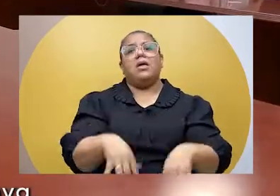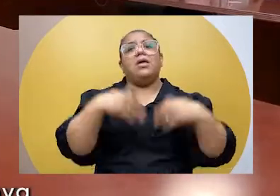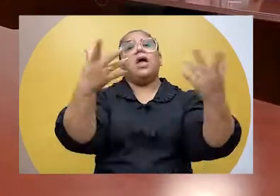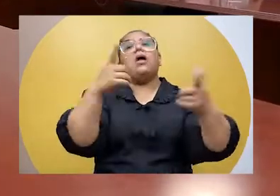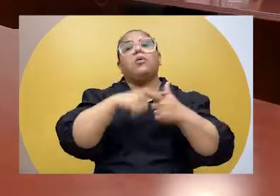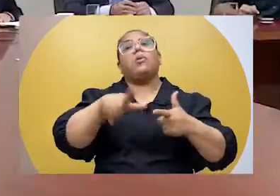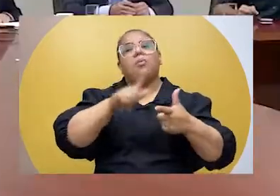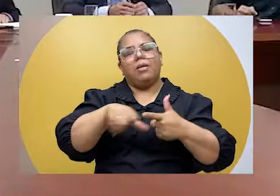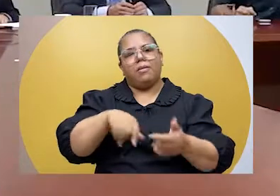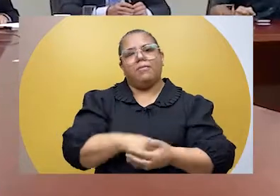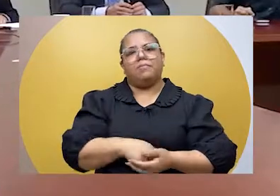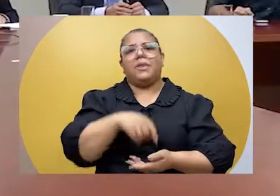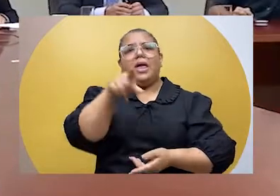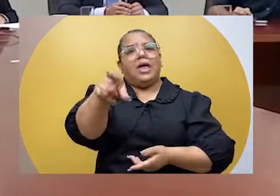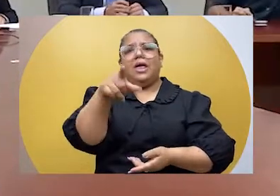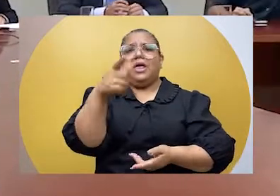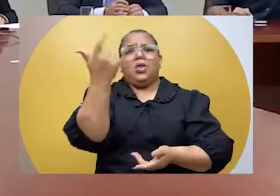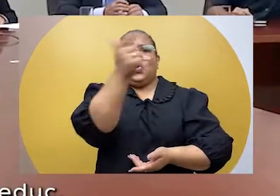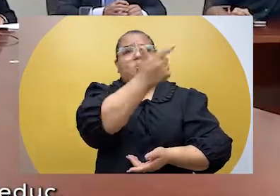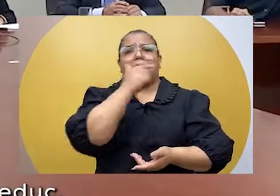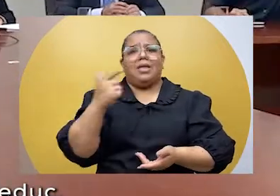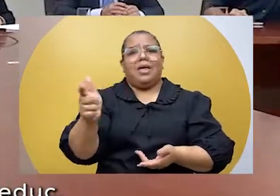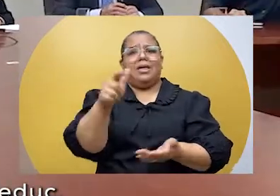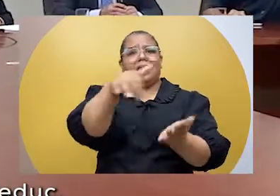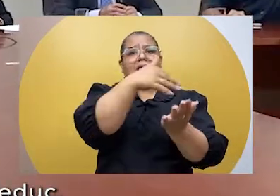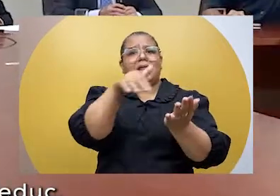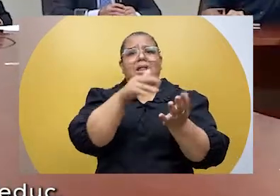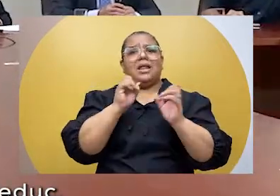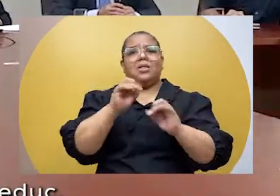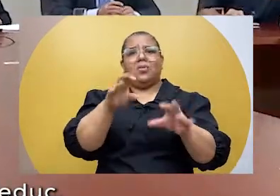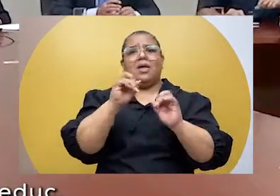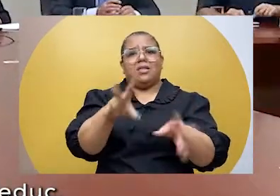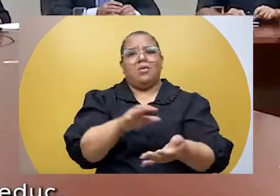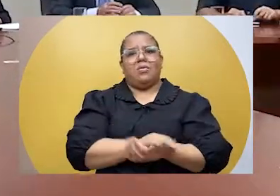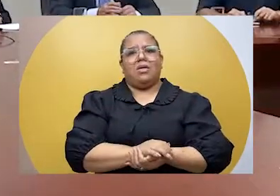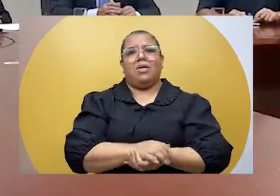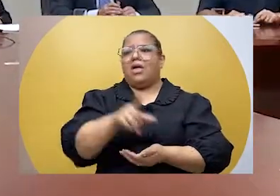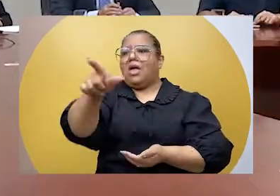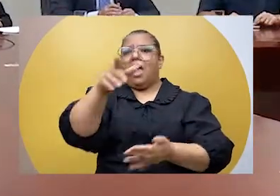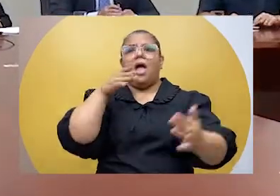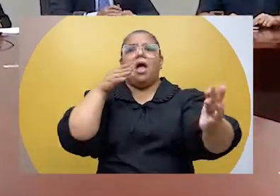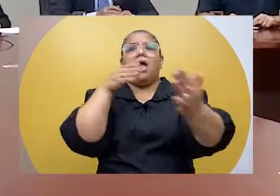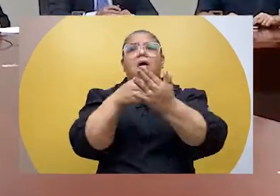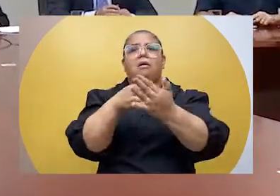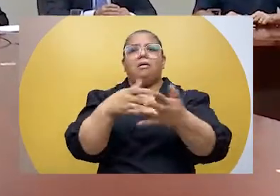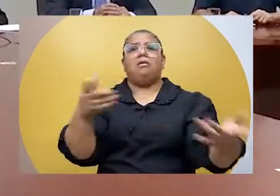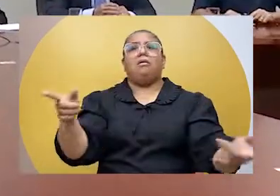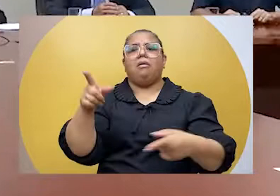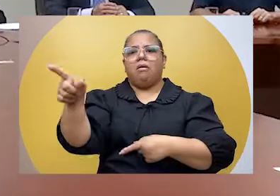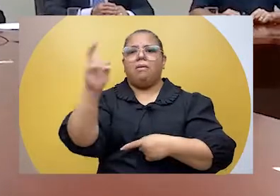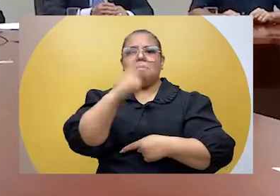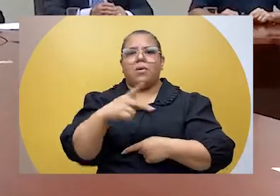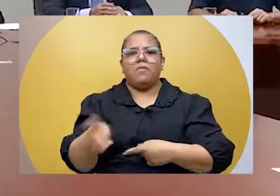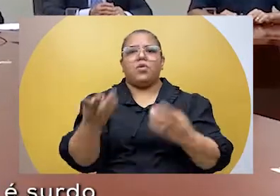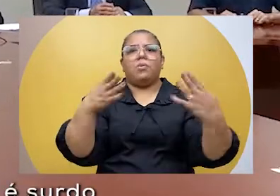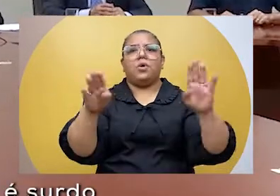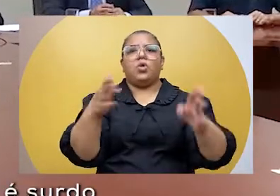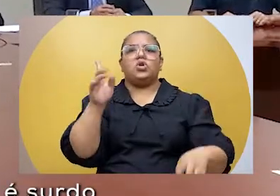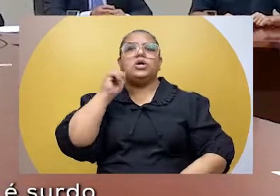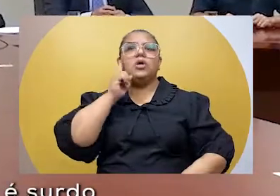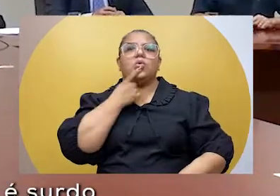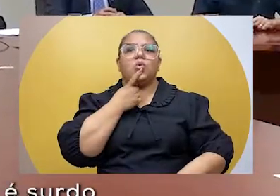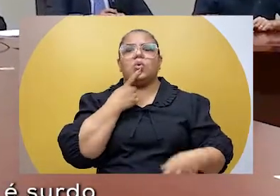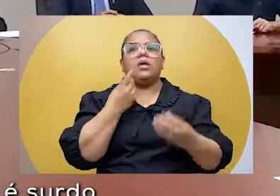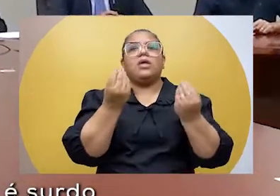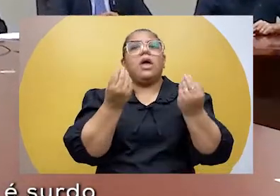fazer a prova. Então, esse é o problema, que está desconsiderado pela SEDUC. Então, você cria um obstáculo para um